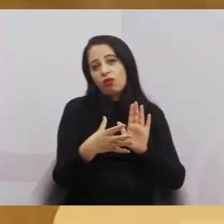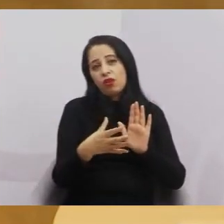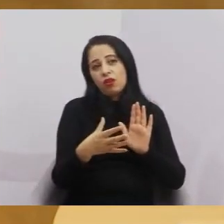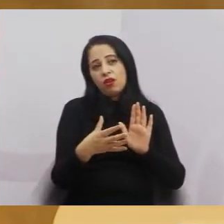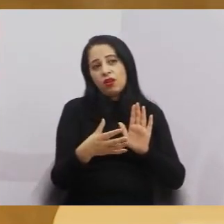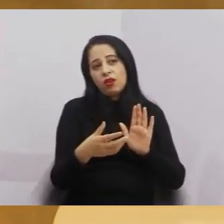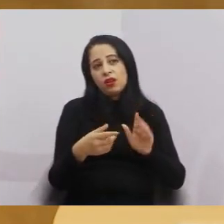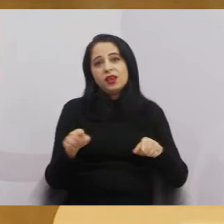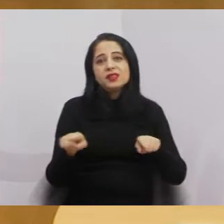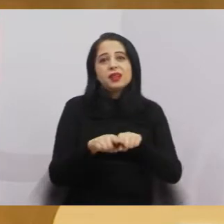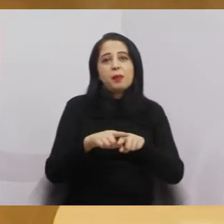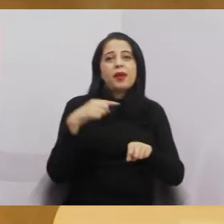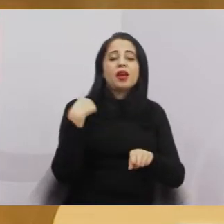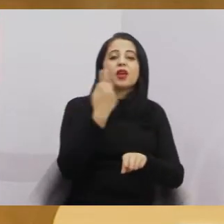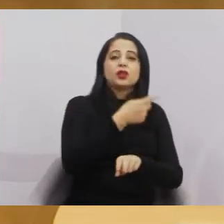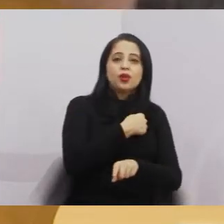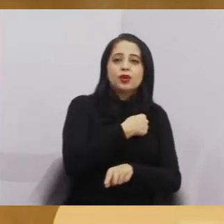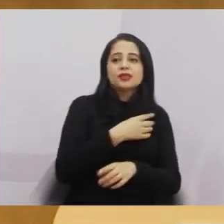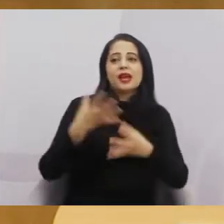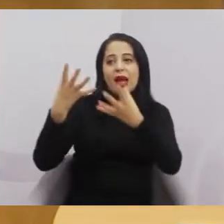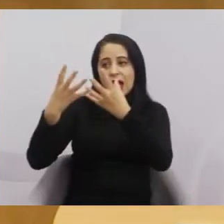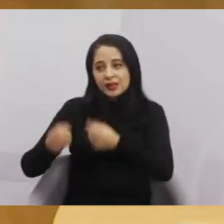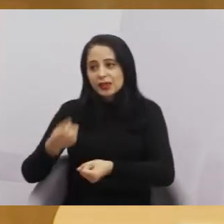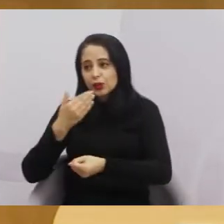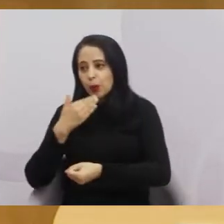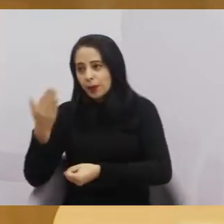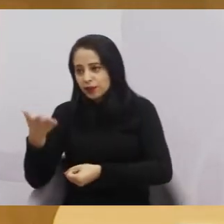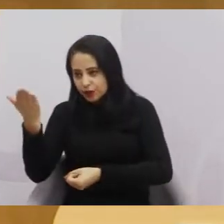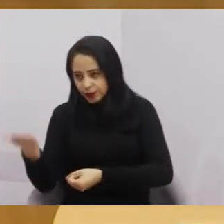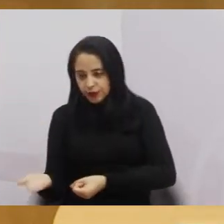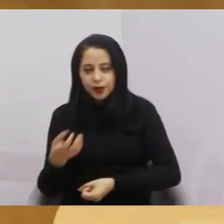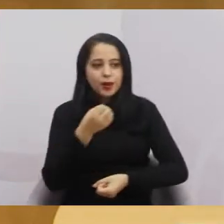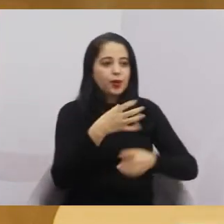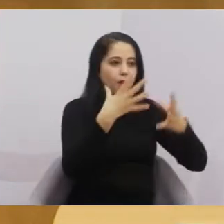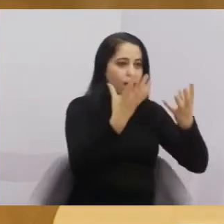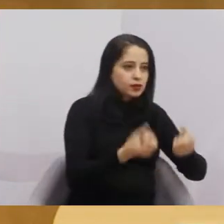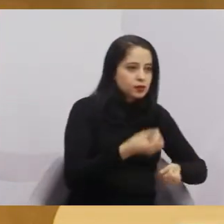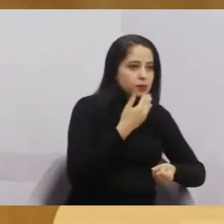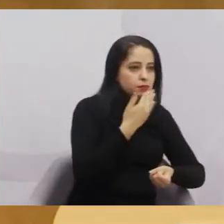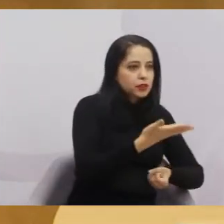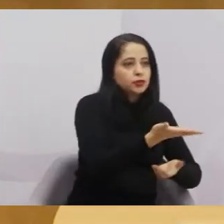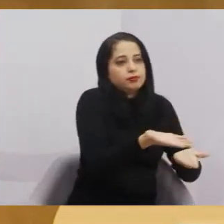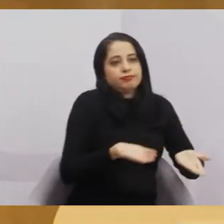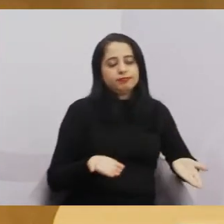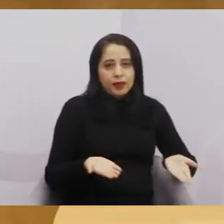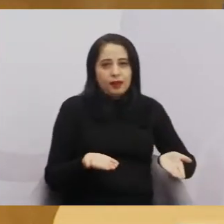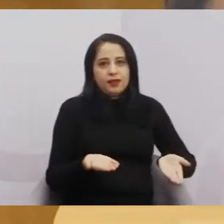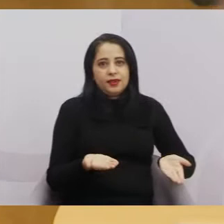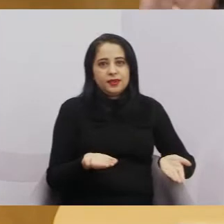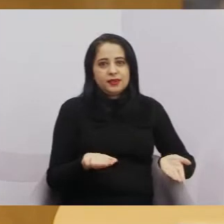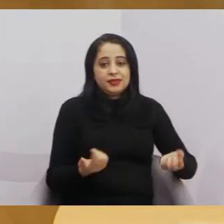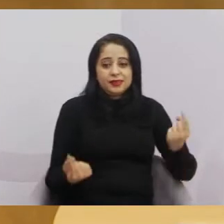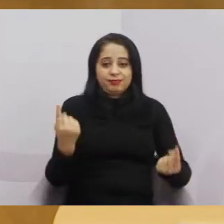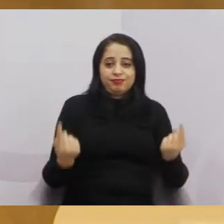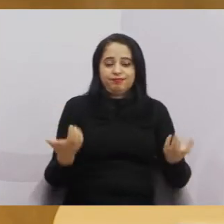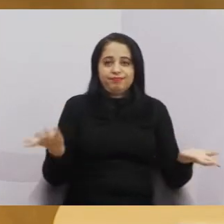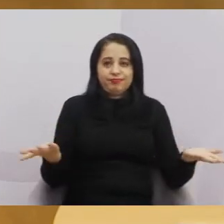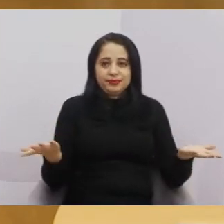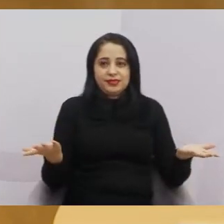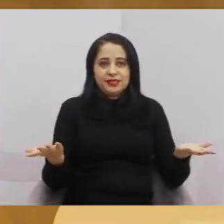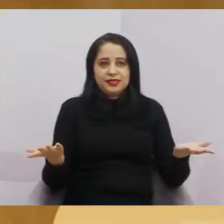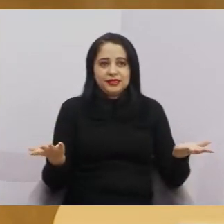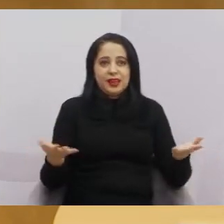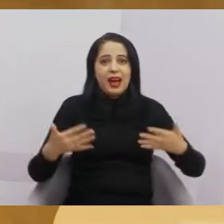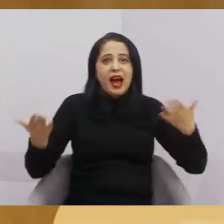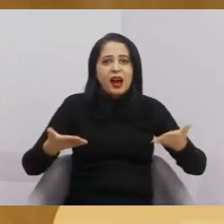que aceitamos o seu pedido, aceitamos também ali junto uma discussão a respeito da emenda. Aí